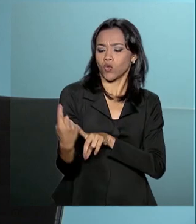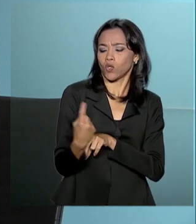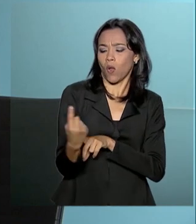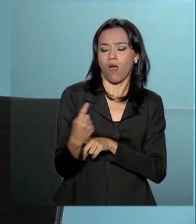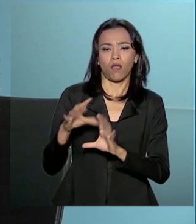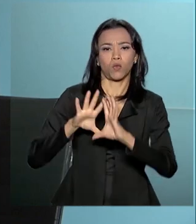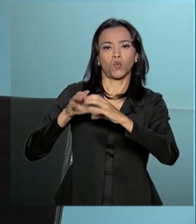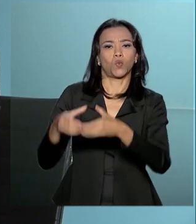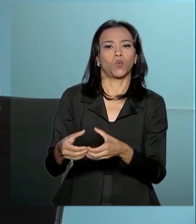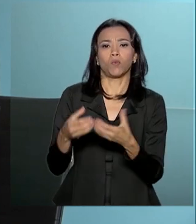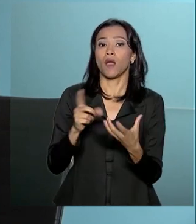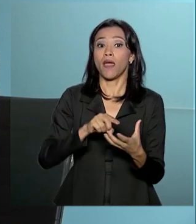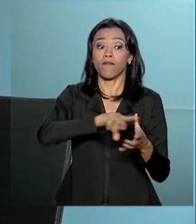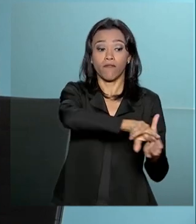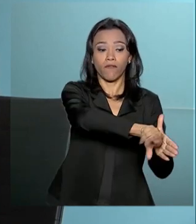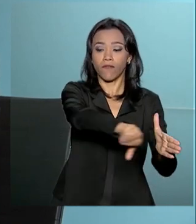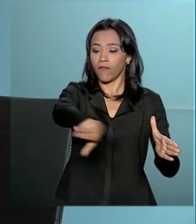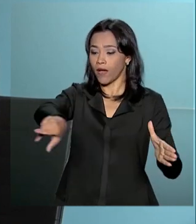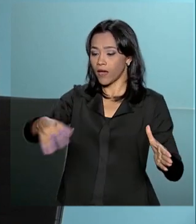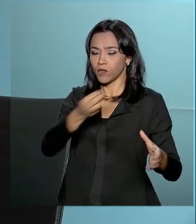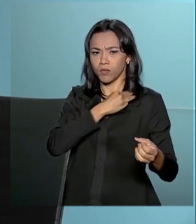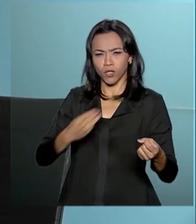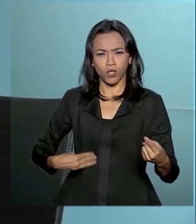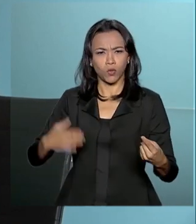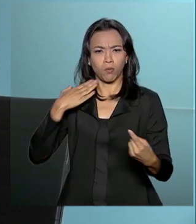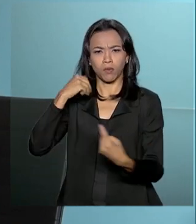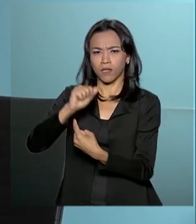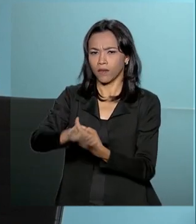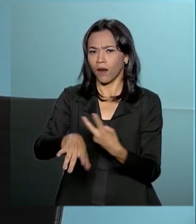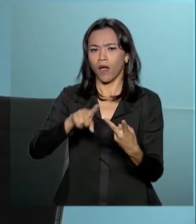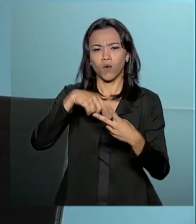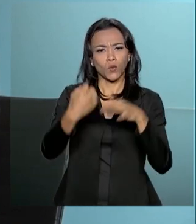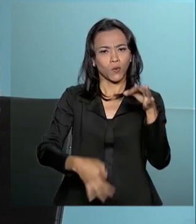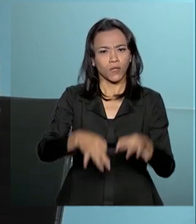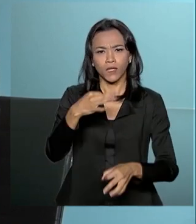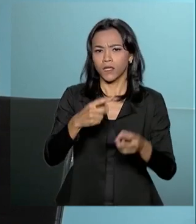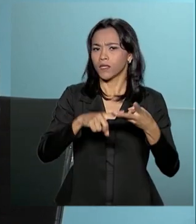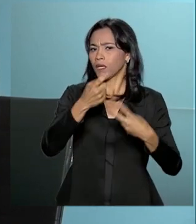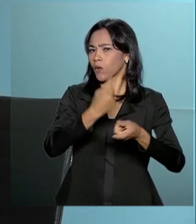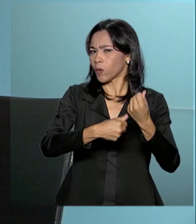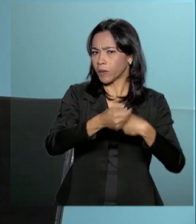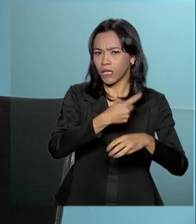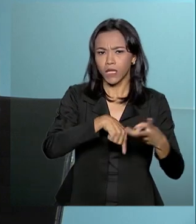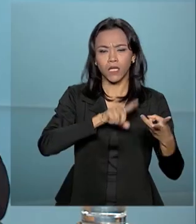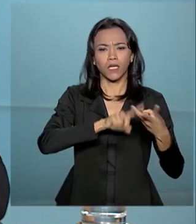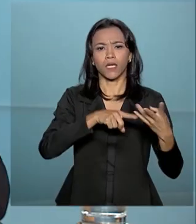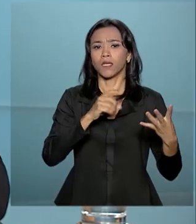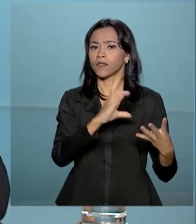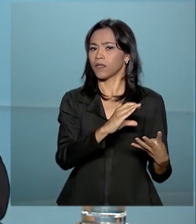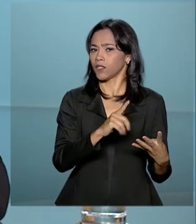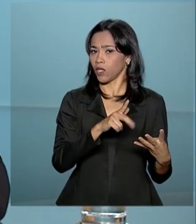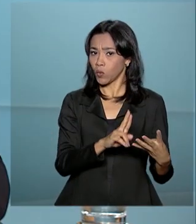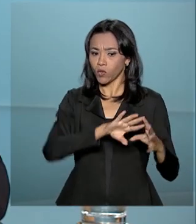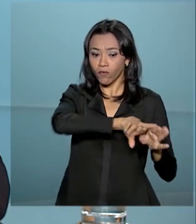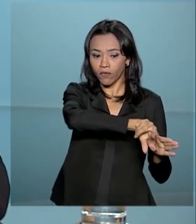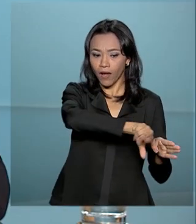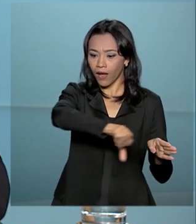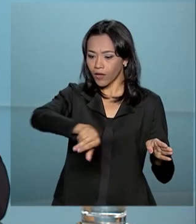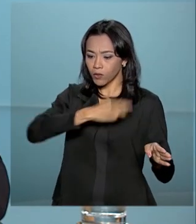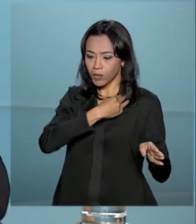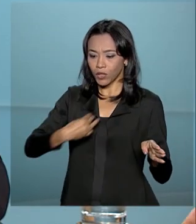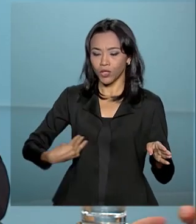um grupo de ministros. Vai estar lá o Banco Central, vai estar lá a Justiça, vai estar lá a Economia, vai estar lá a CGU. Então, com esses